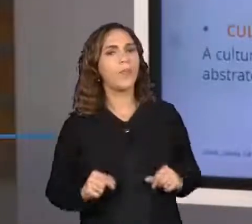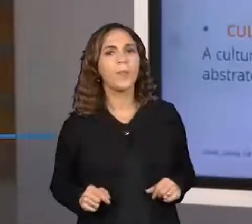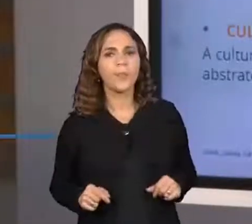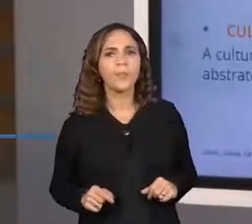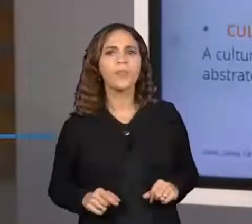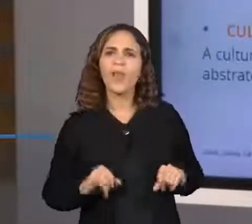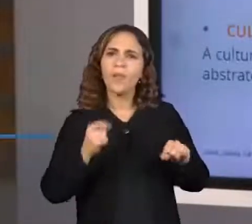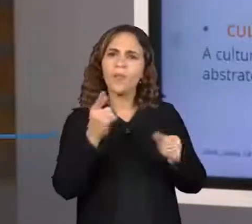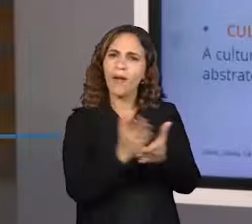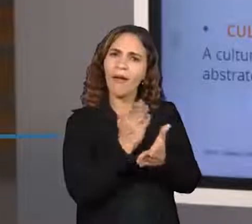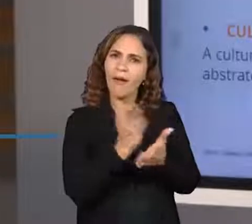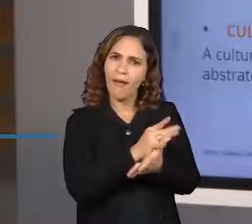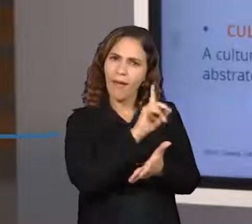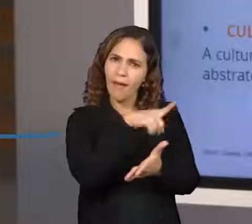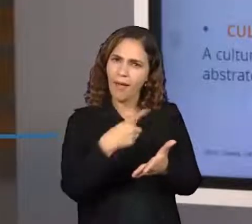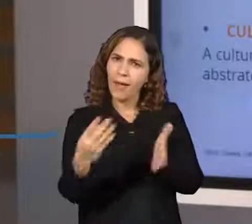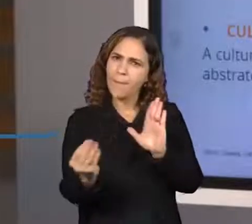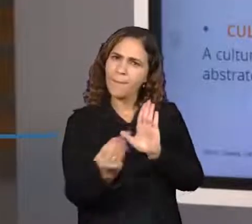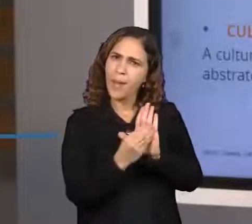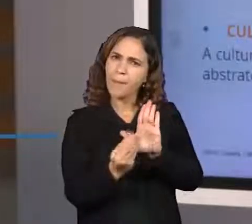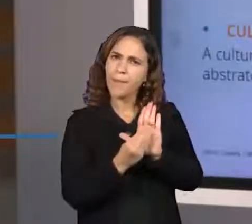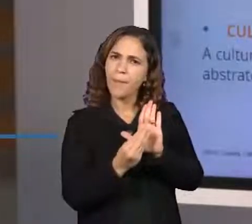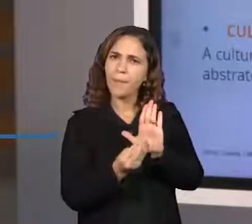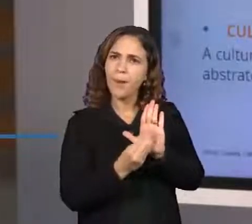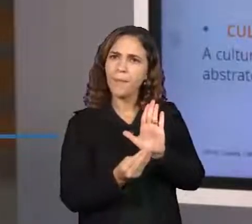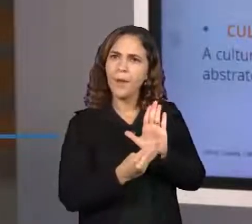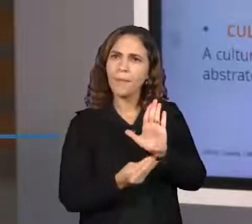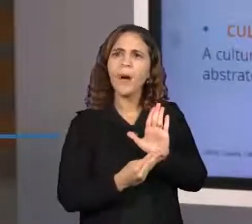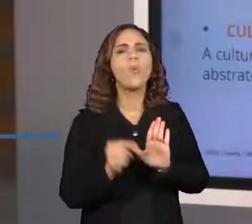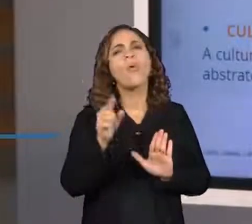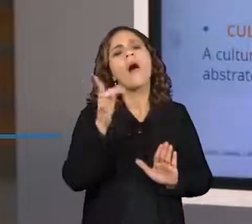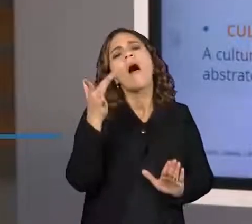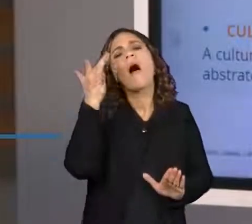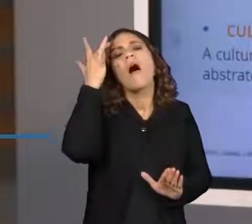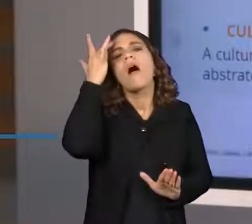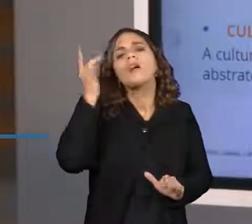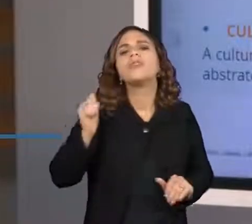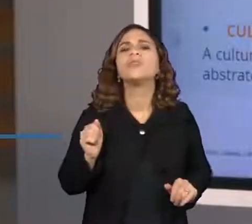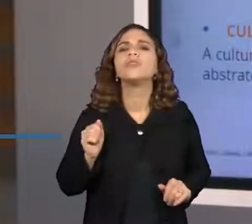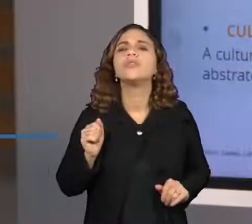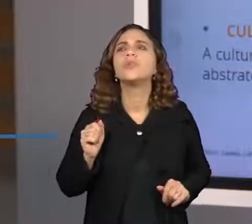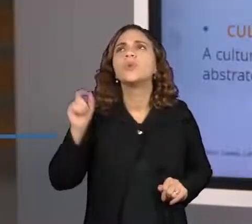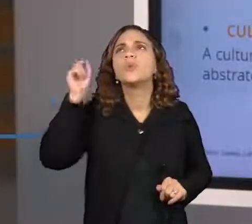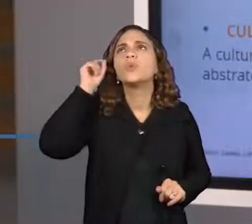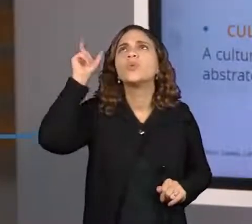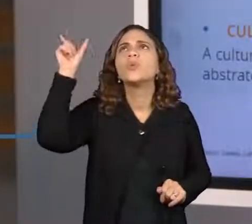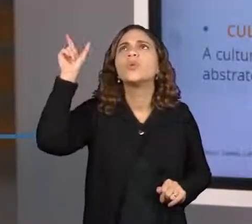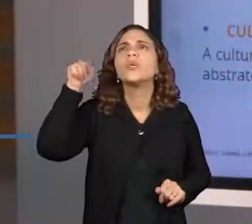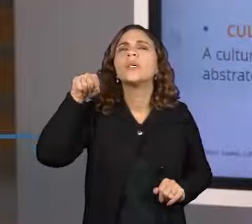colocando aí no caderno o que você acha que é cultura material.